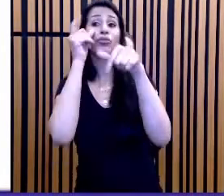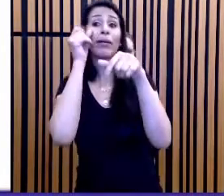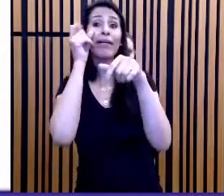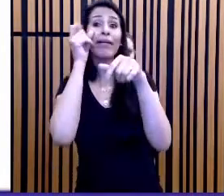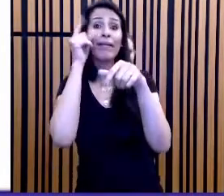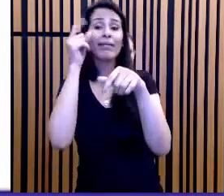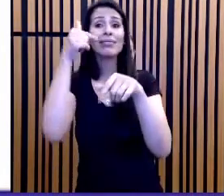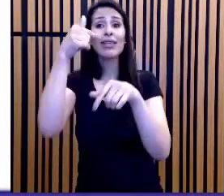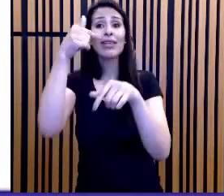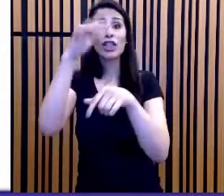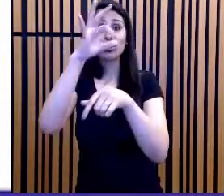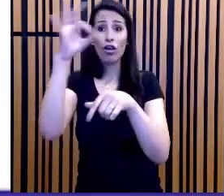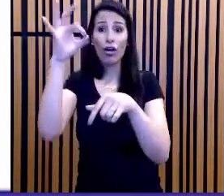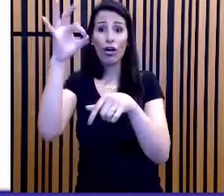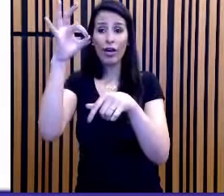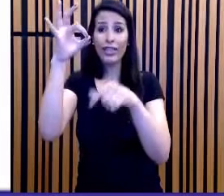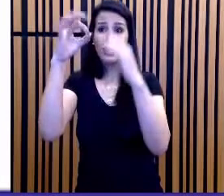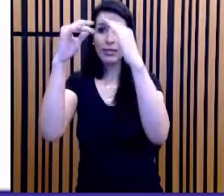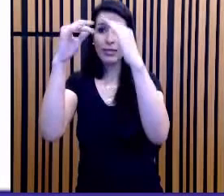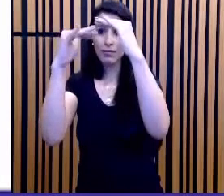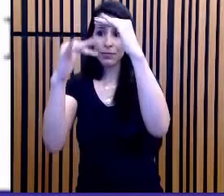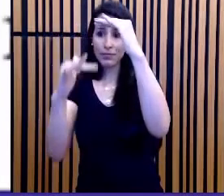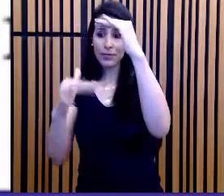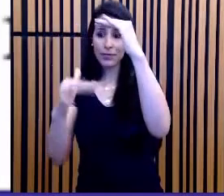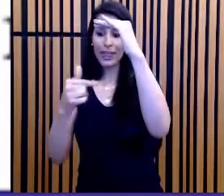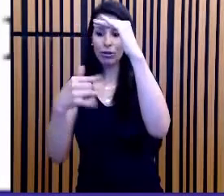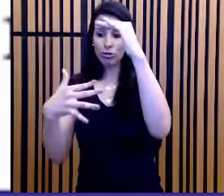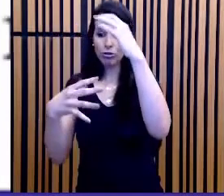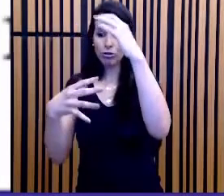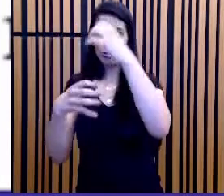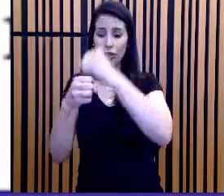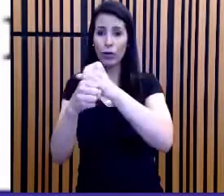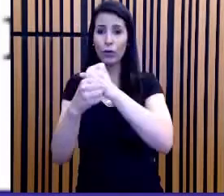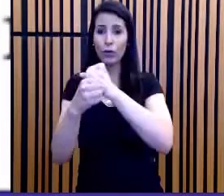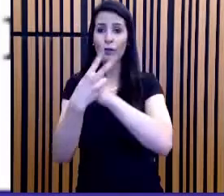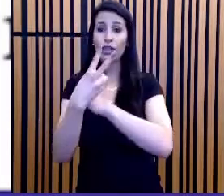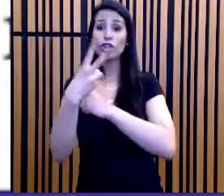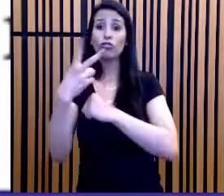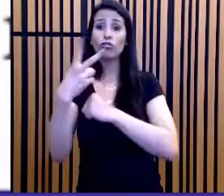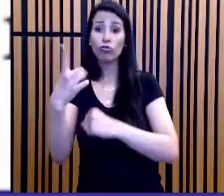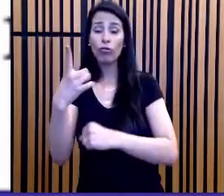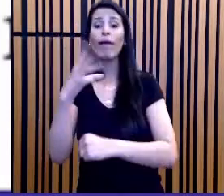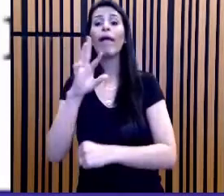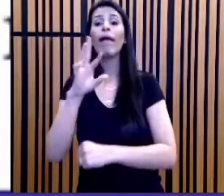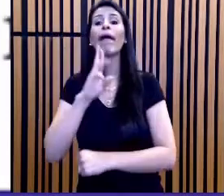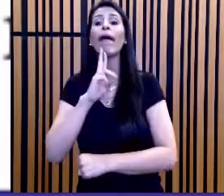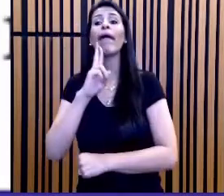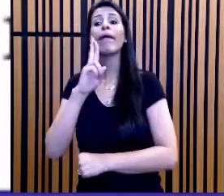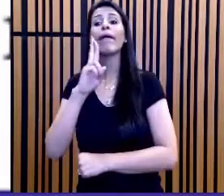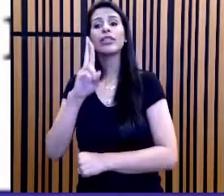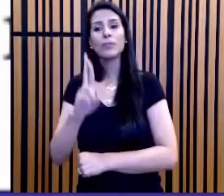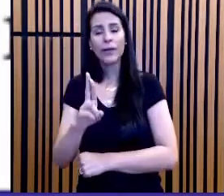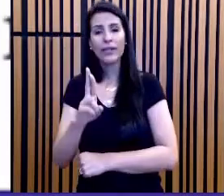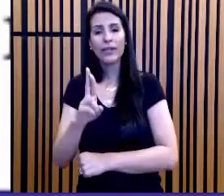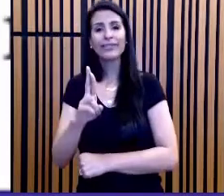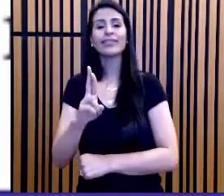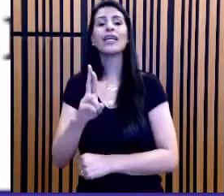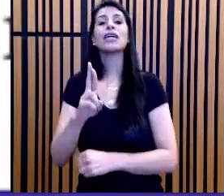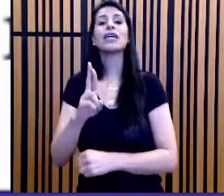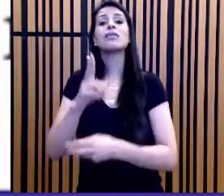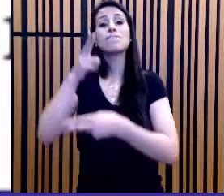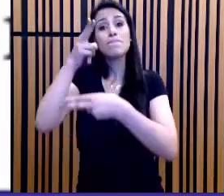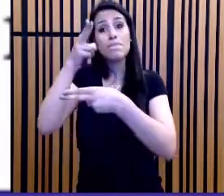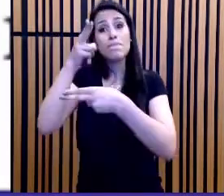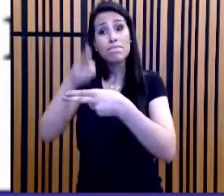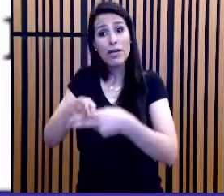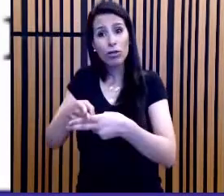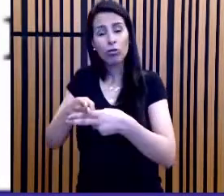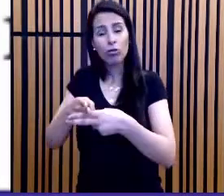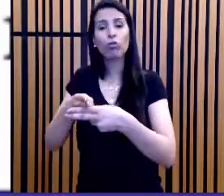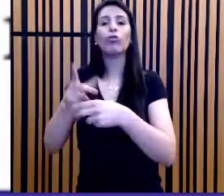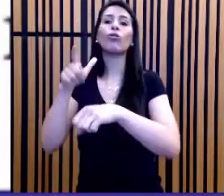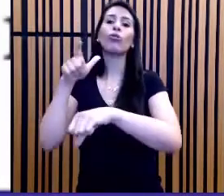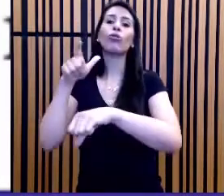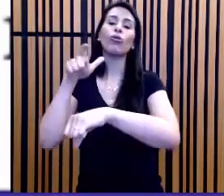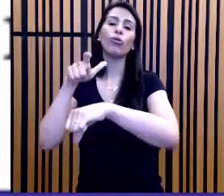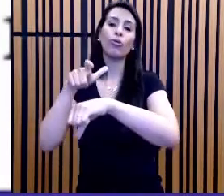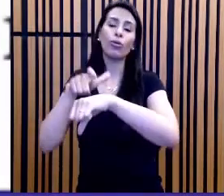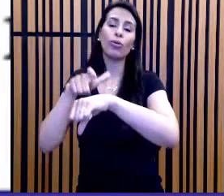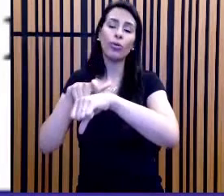14 horas, 7 mais 14, 21, e você terá chegado comigo à conclusão de que o sistema de interrupção